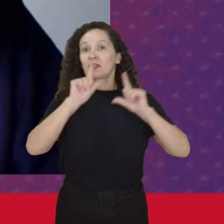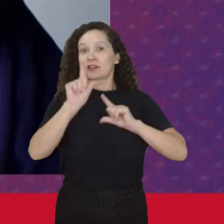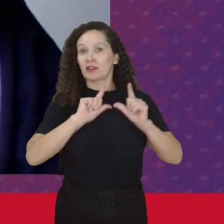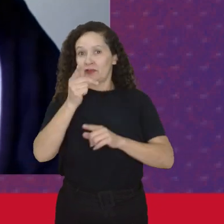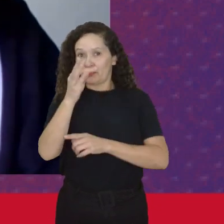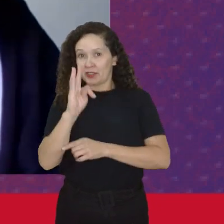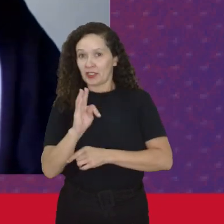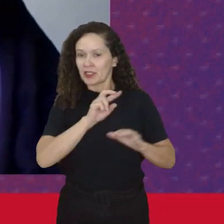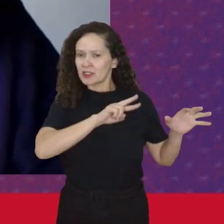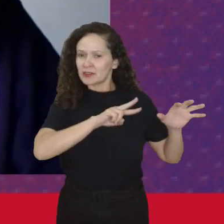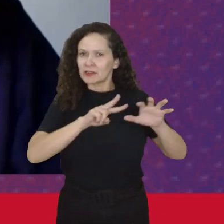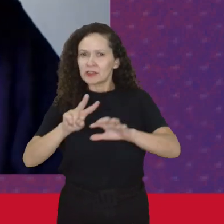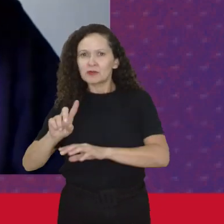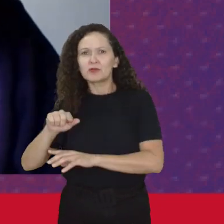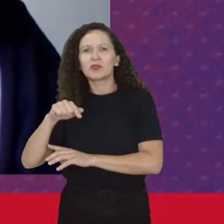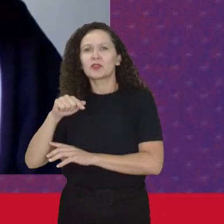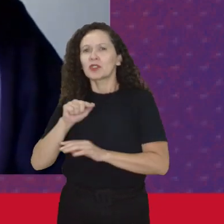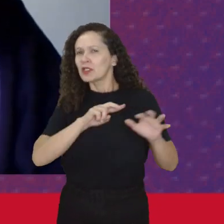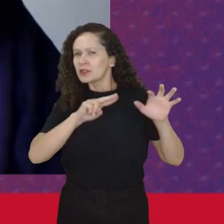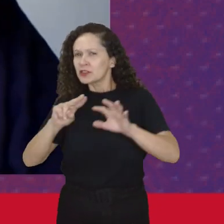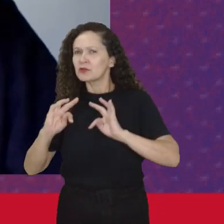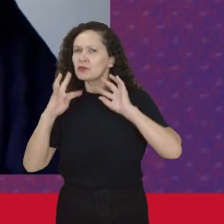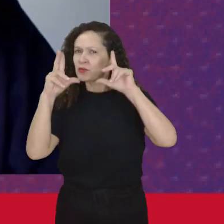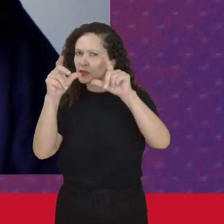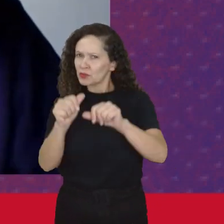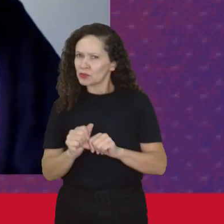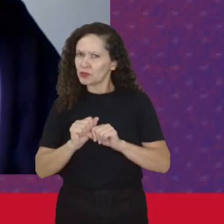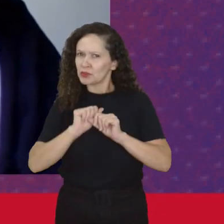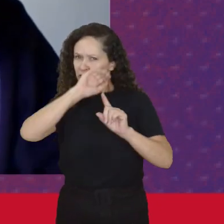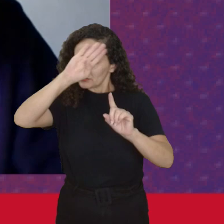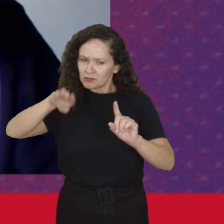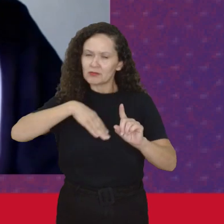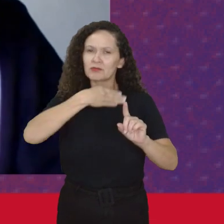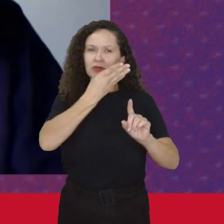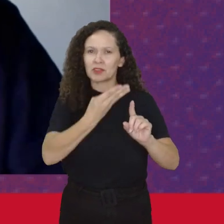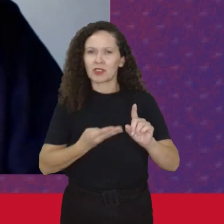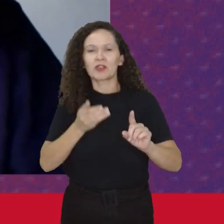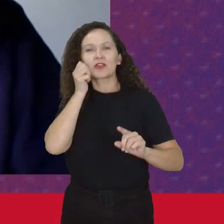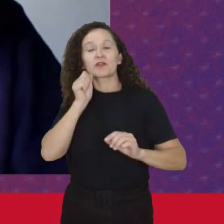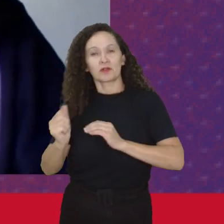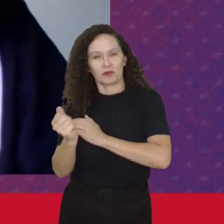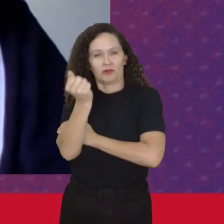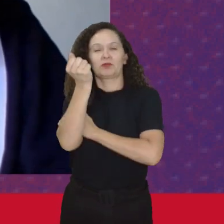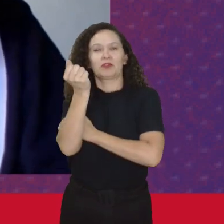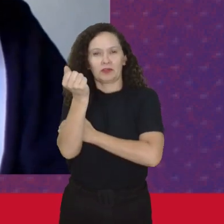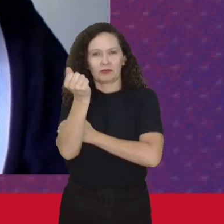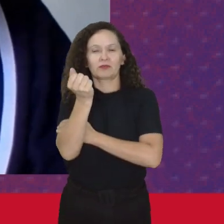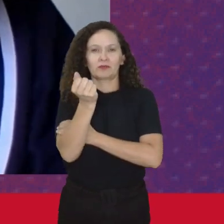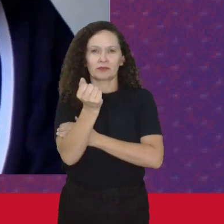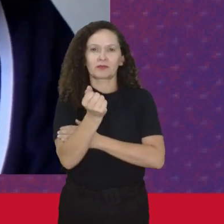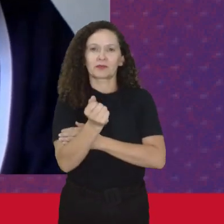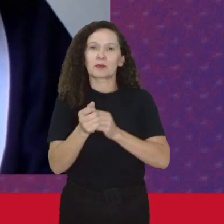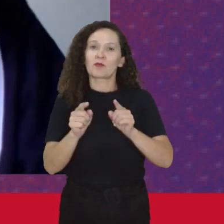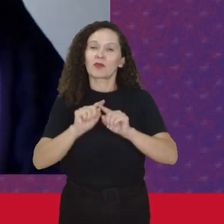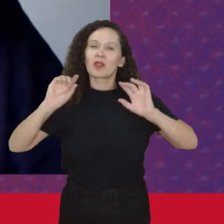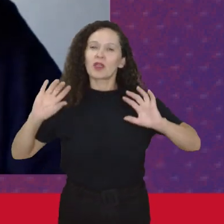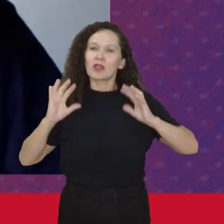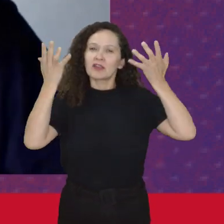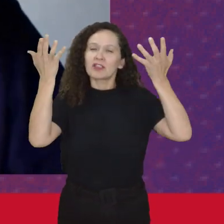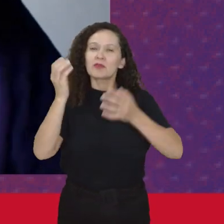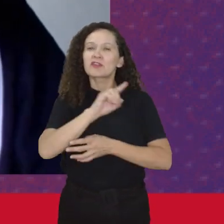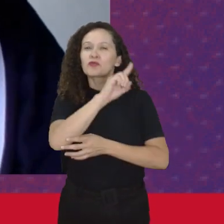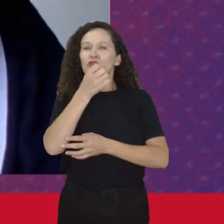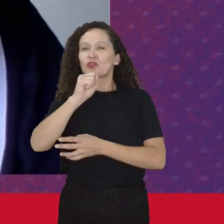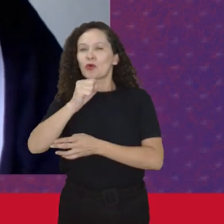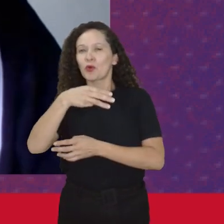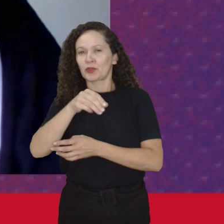durante toda a próxima semana Vai ter uma semana dedicada ao feminismo Em celebração ao 8 de